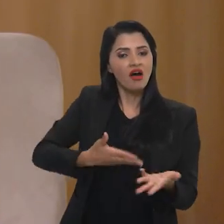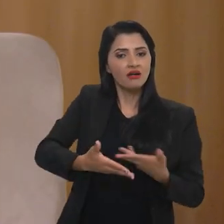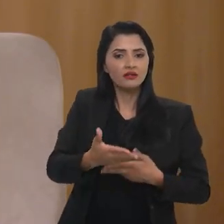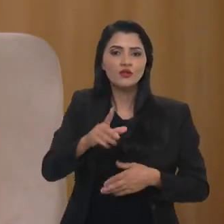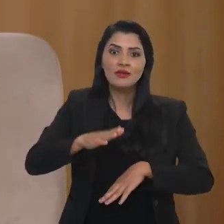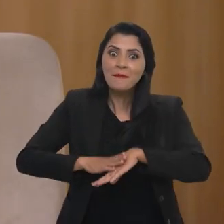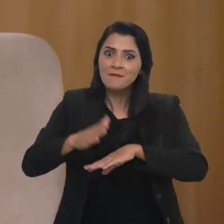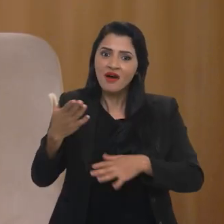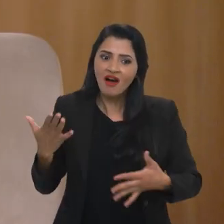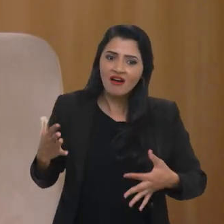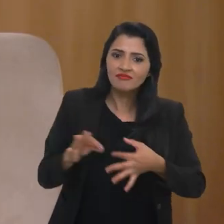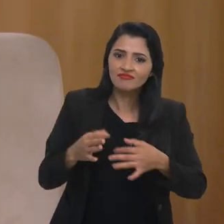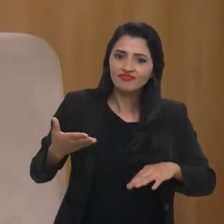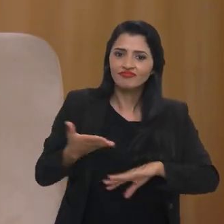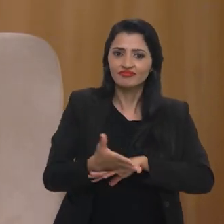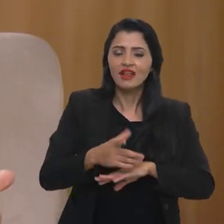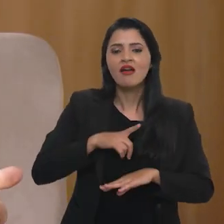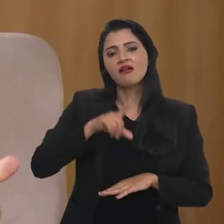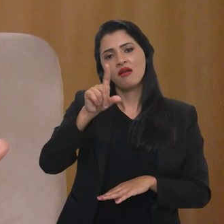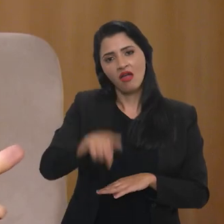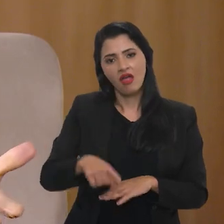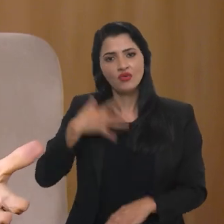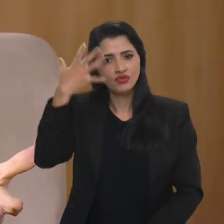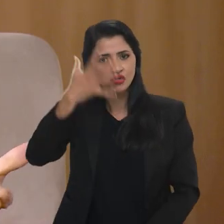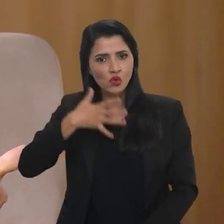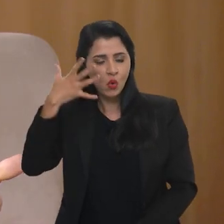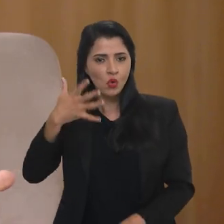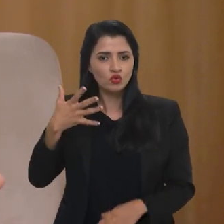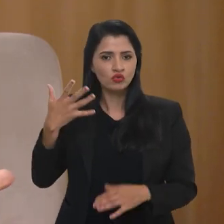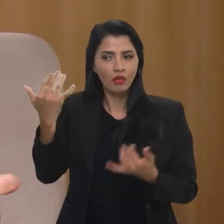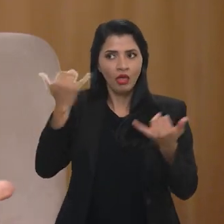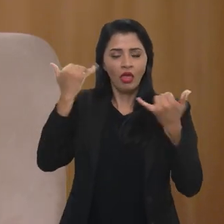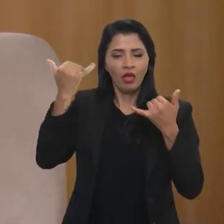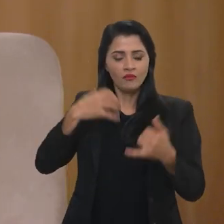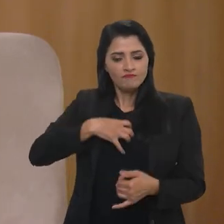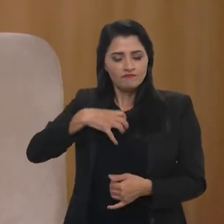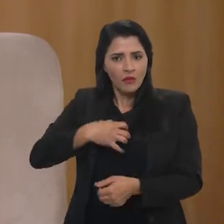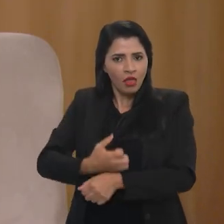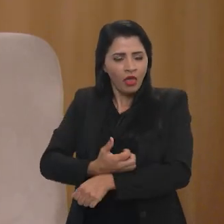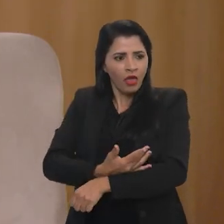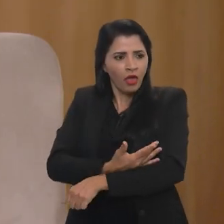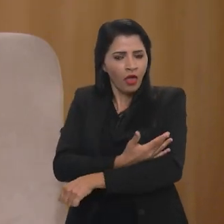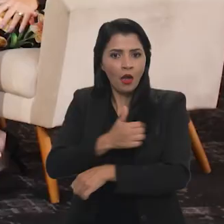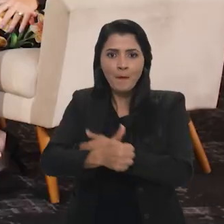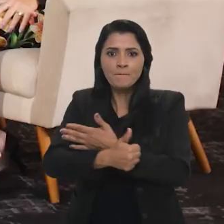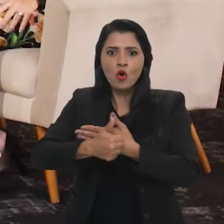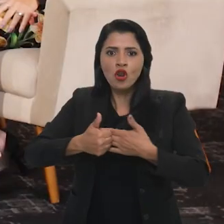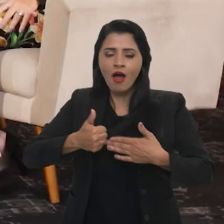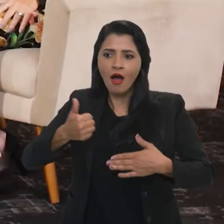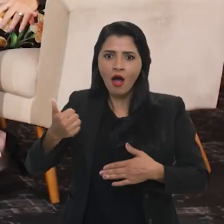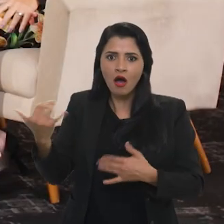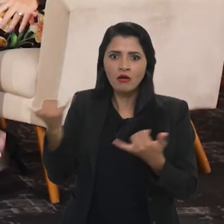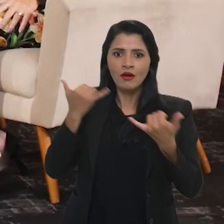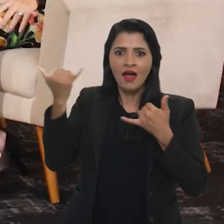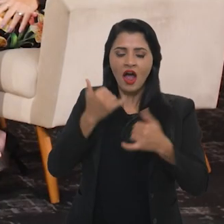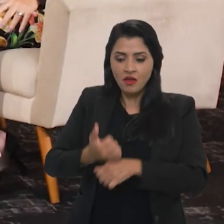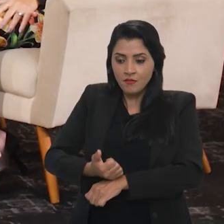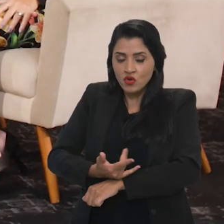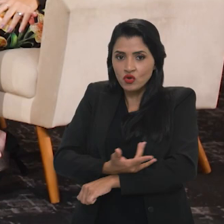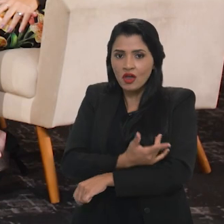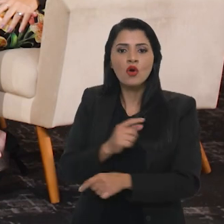mais engajado. E o que mais engaja são aqueles discursos que mexem com alguns sentimentos, que mexem com moral e acabam... Emocionais.